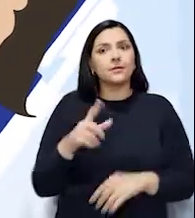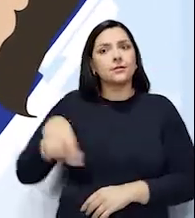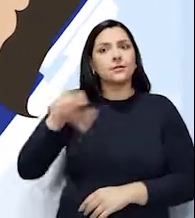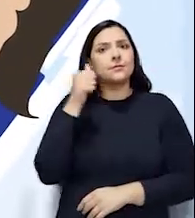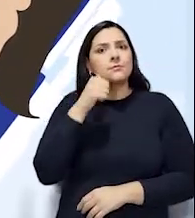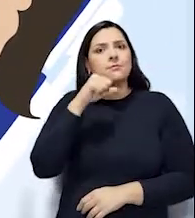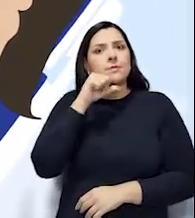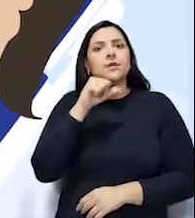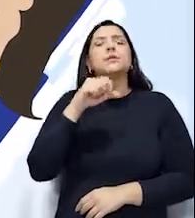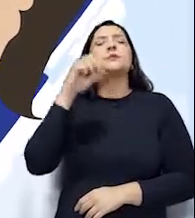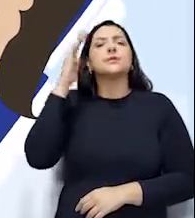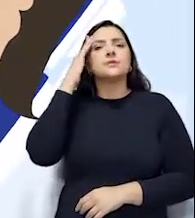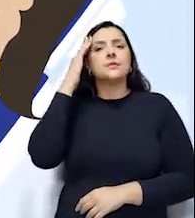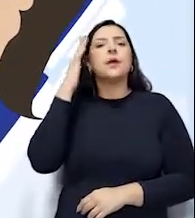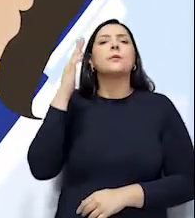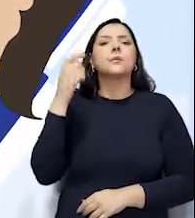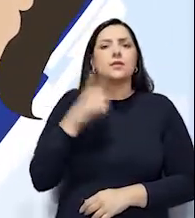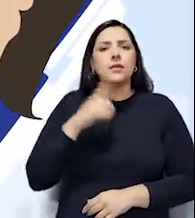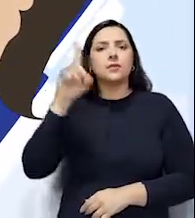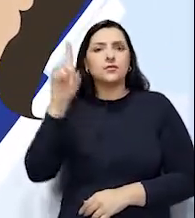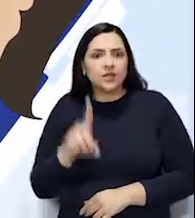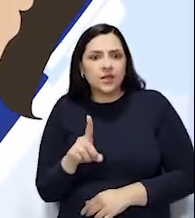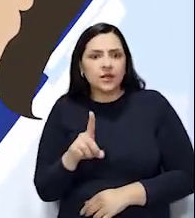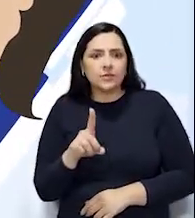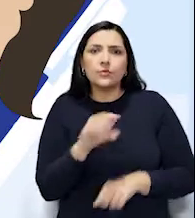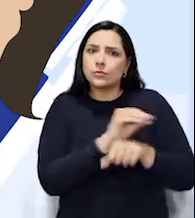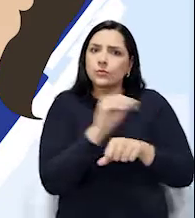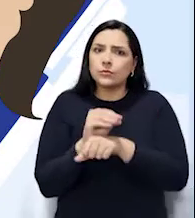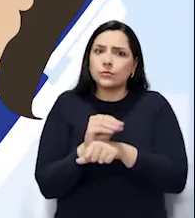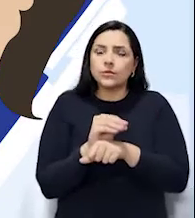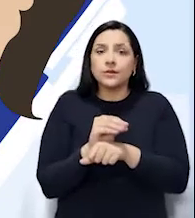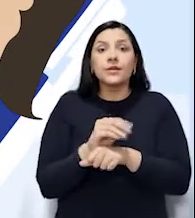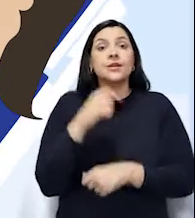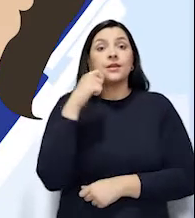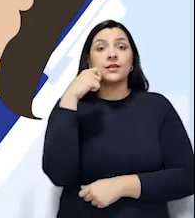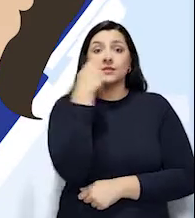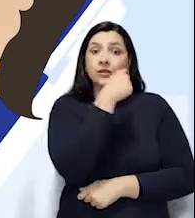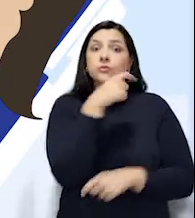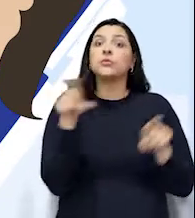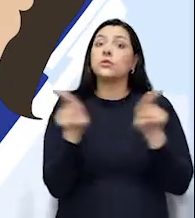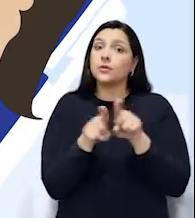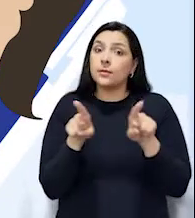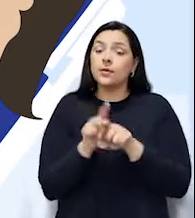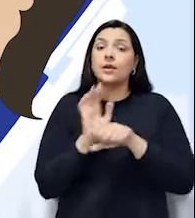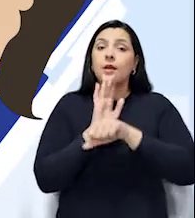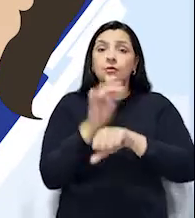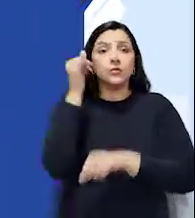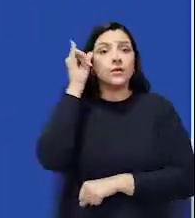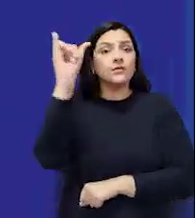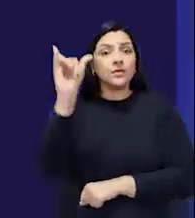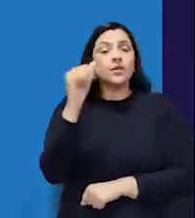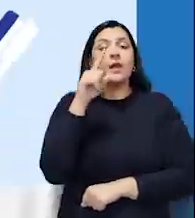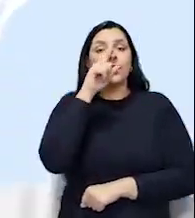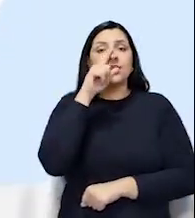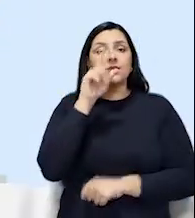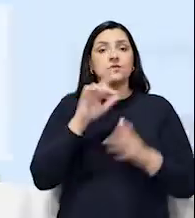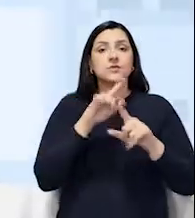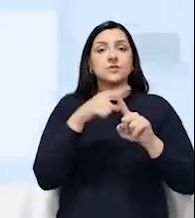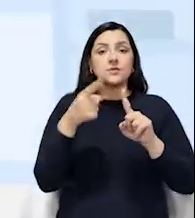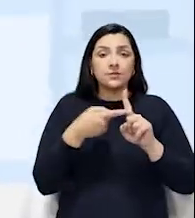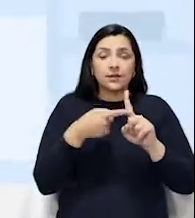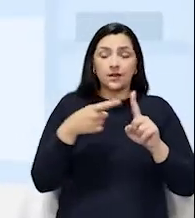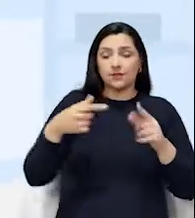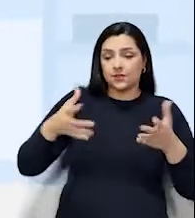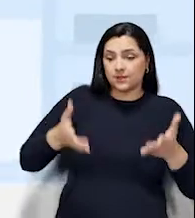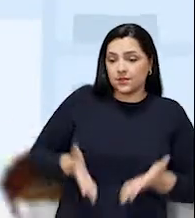odontológica no pré-natal para evitar que alterações na saúde bucal coloquem em risco a saúde da mamãe e do bebê. E o trabalho dos